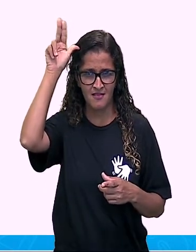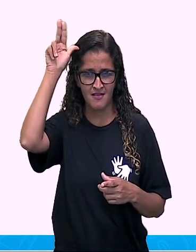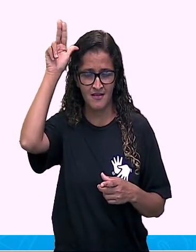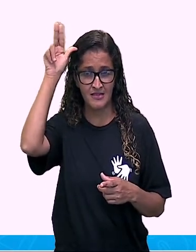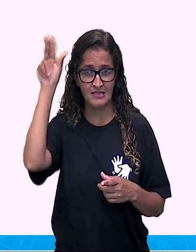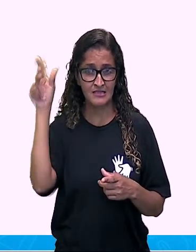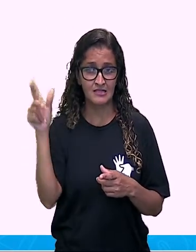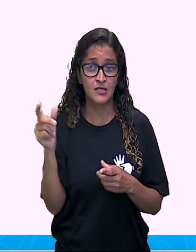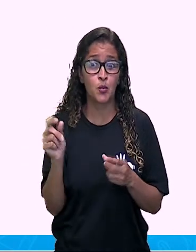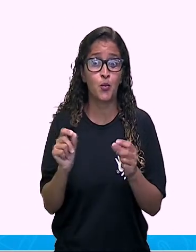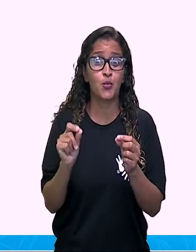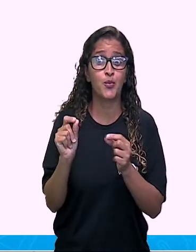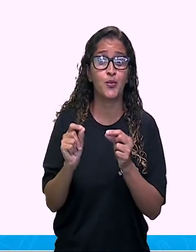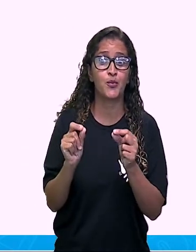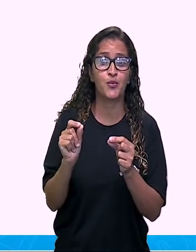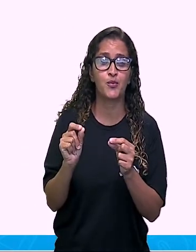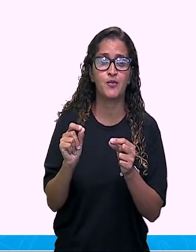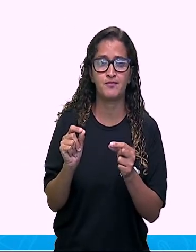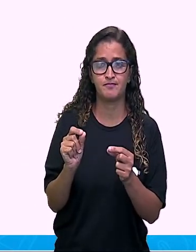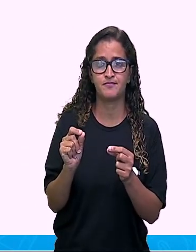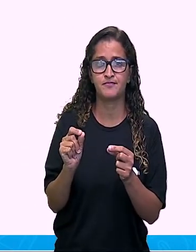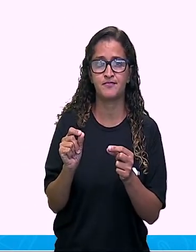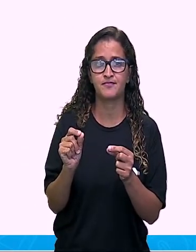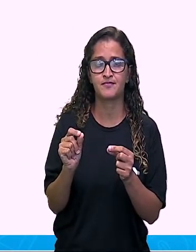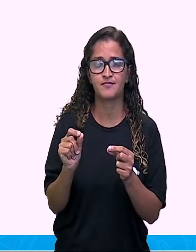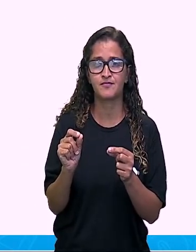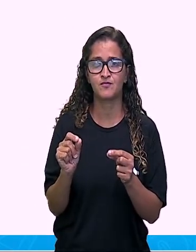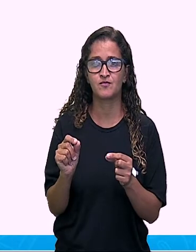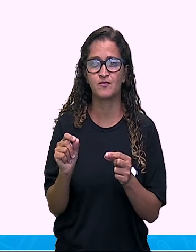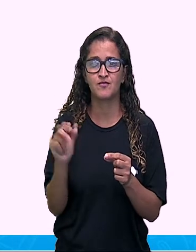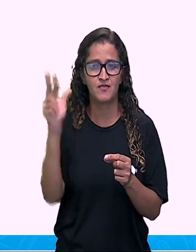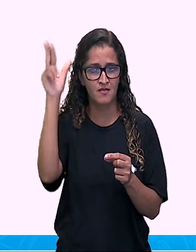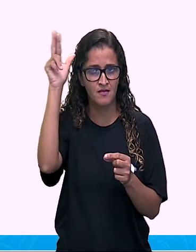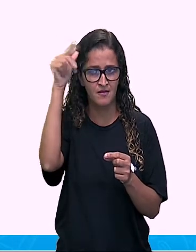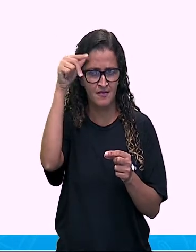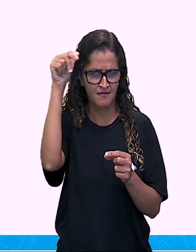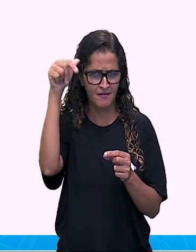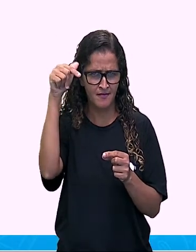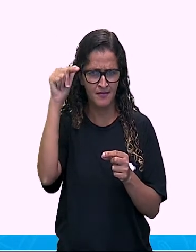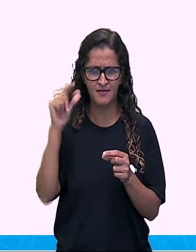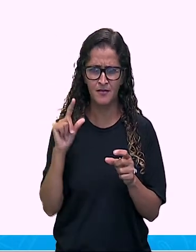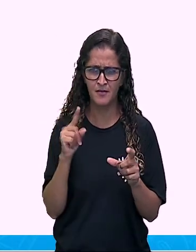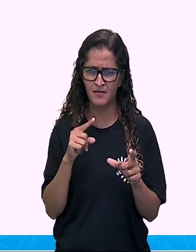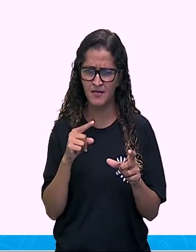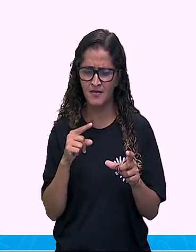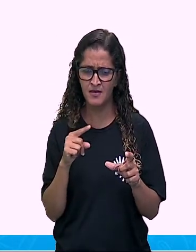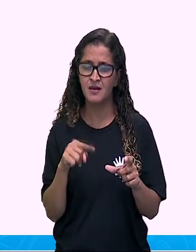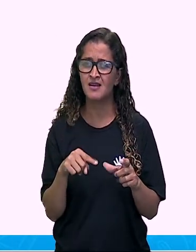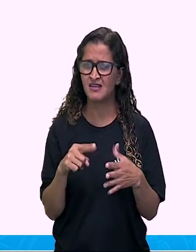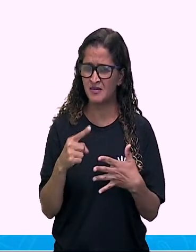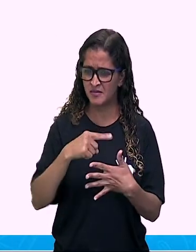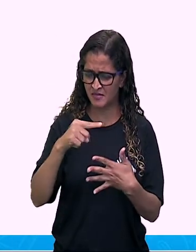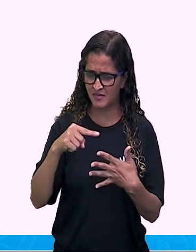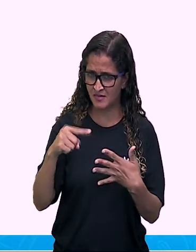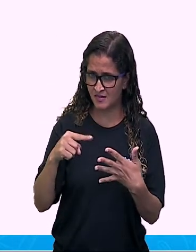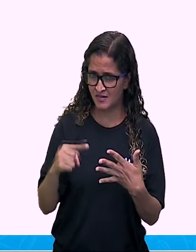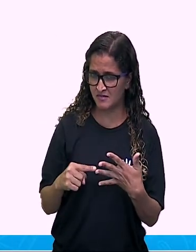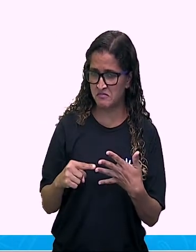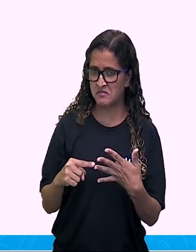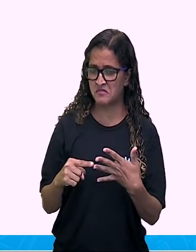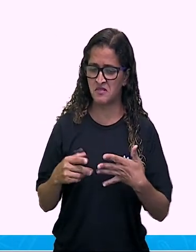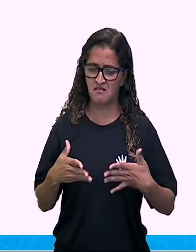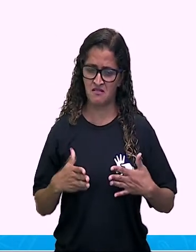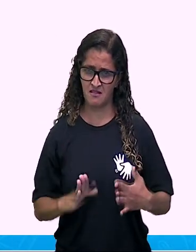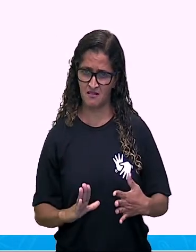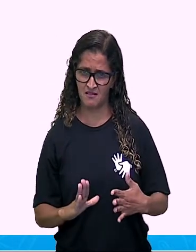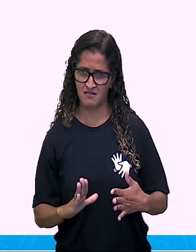Primeiro, vamos entender. Ele passa pelo ciclo da vida? Nasce, cresce,